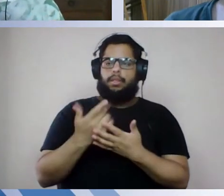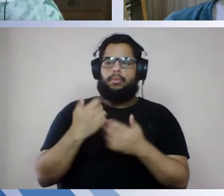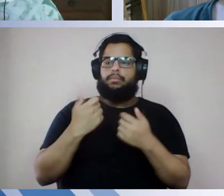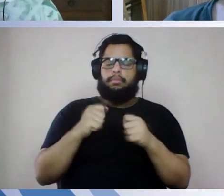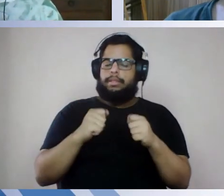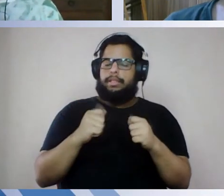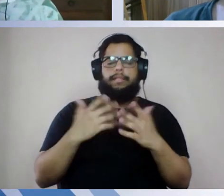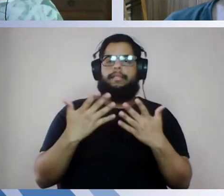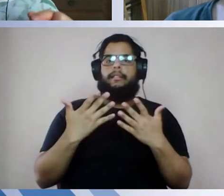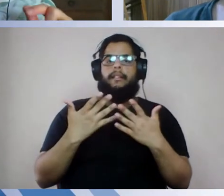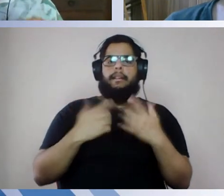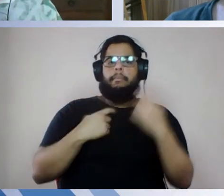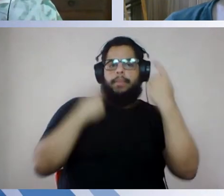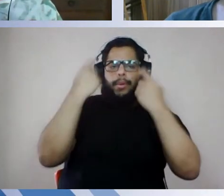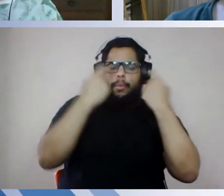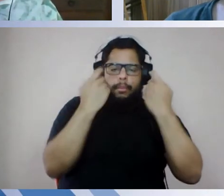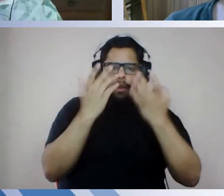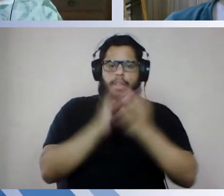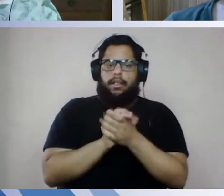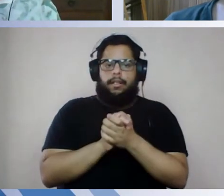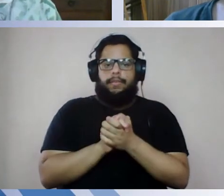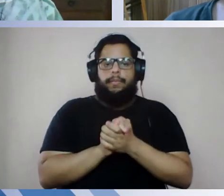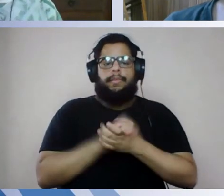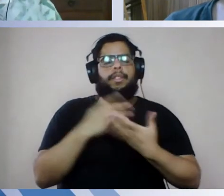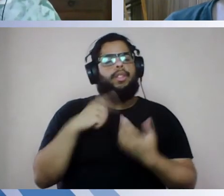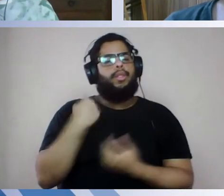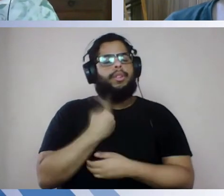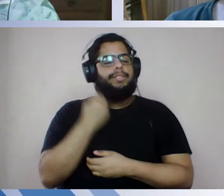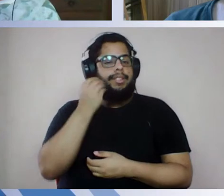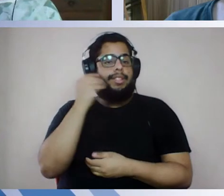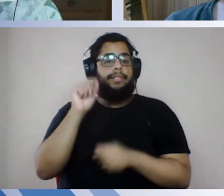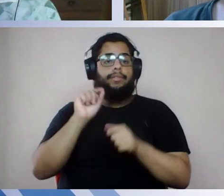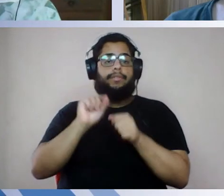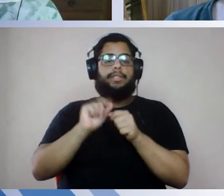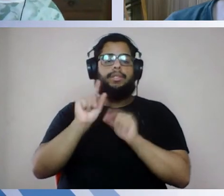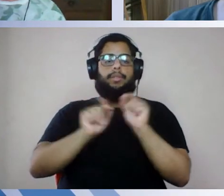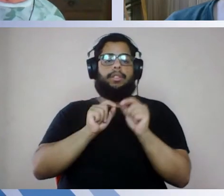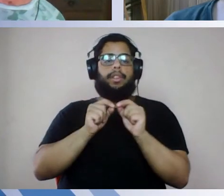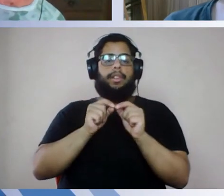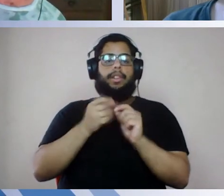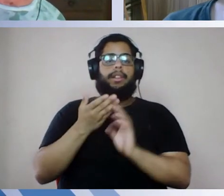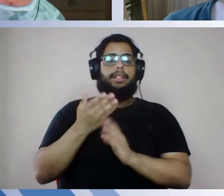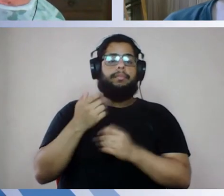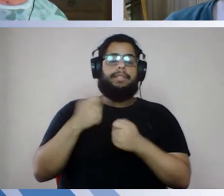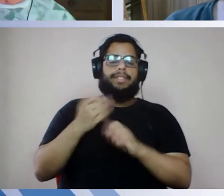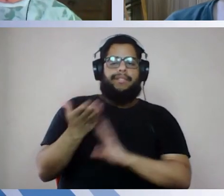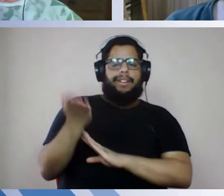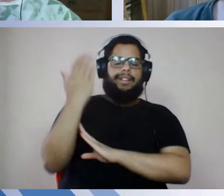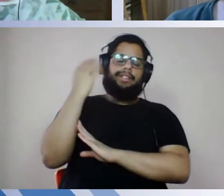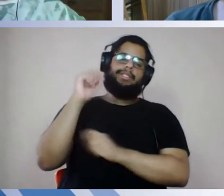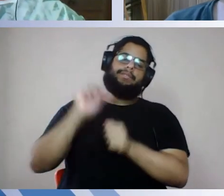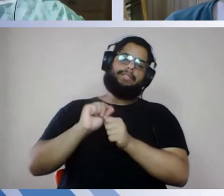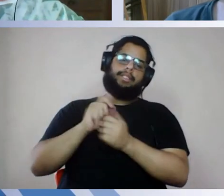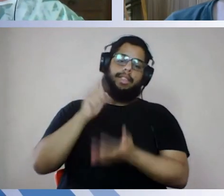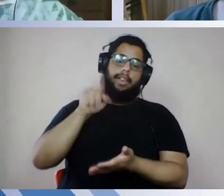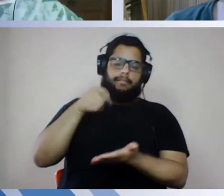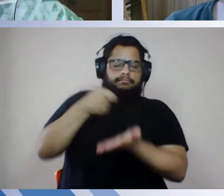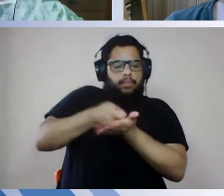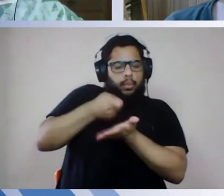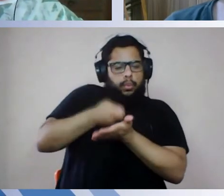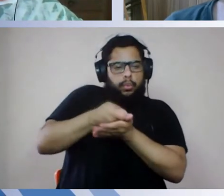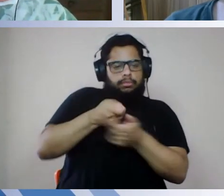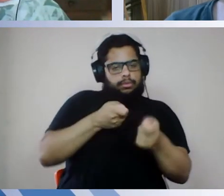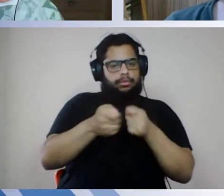mas é o que Jesus falou, nós estamos tentando fazer aquilo que nunca foi feito, que é combater a pandemia para flexibilizar as coisas,